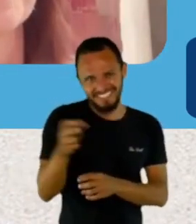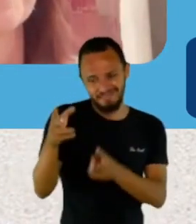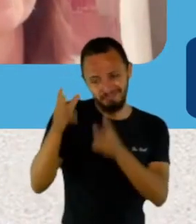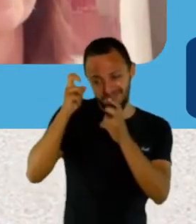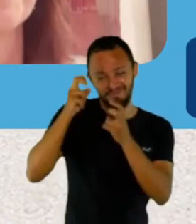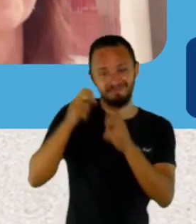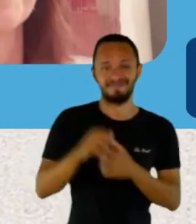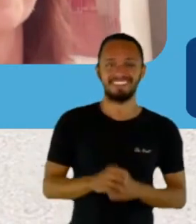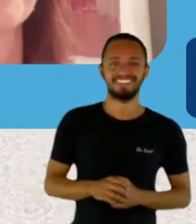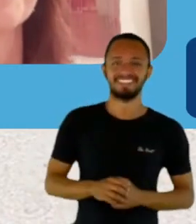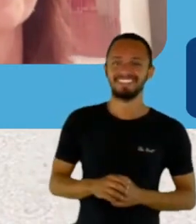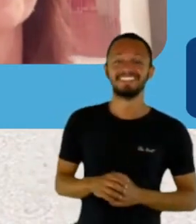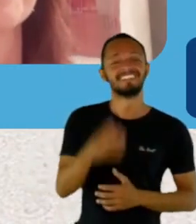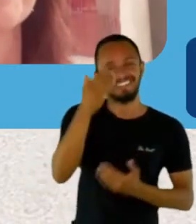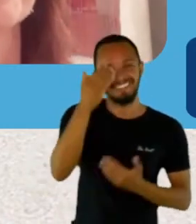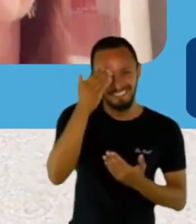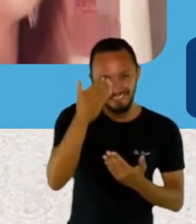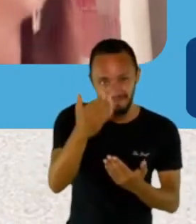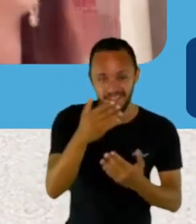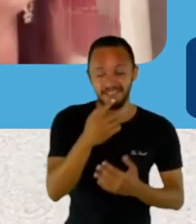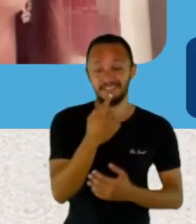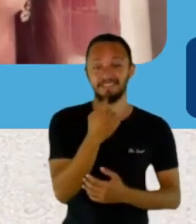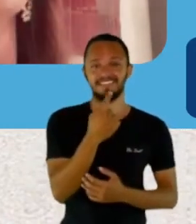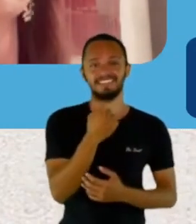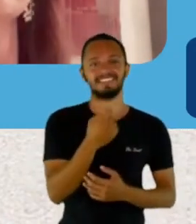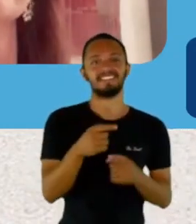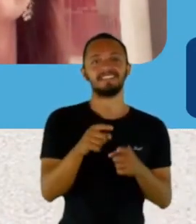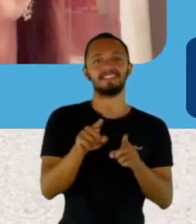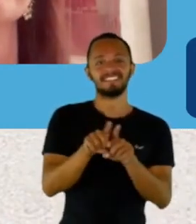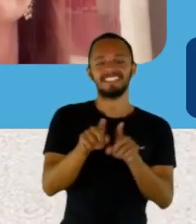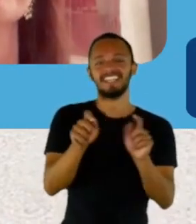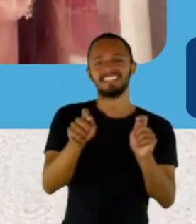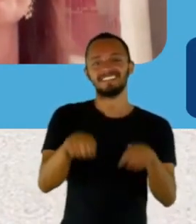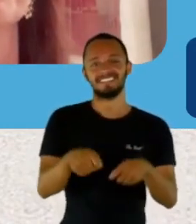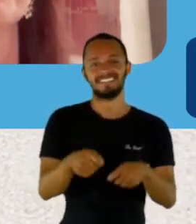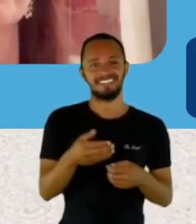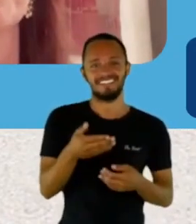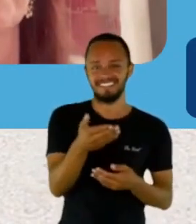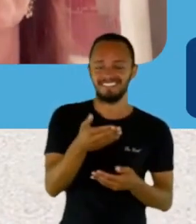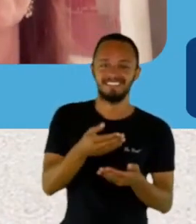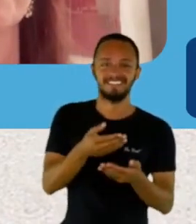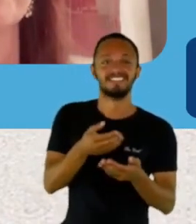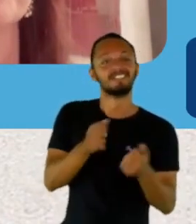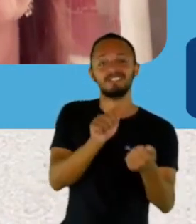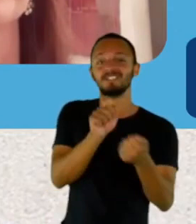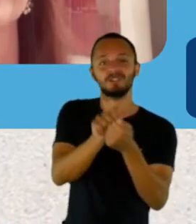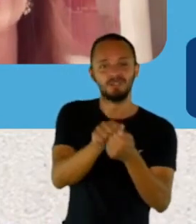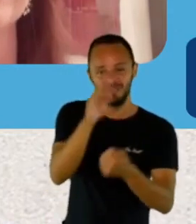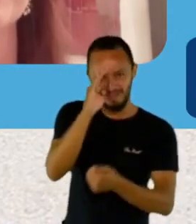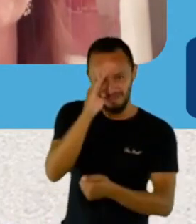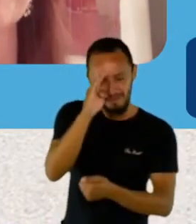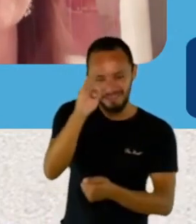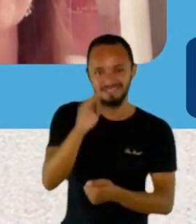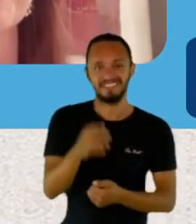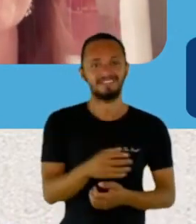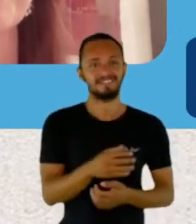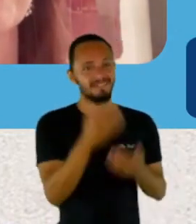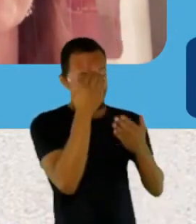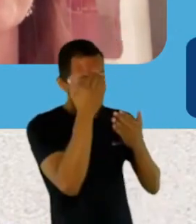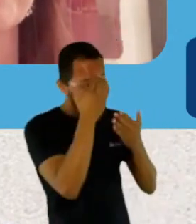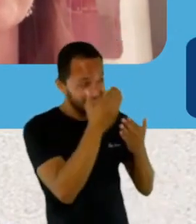É isso. Obrigada, Uziel, pela sua disponibilidade em estar com a gente aqui. Fundamental mesmo. Obrigada.